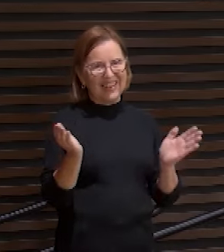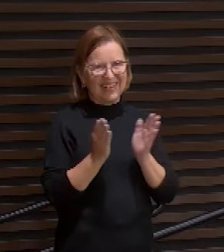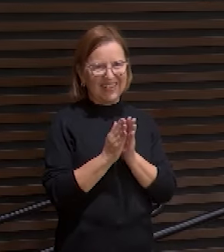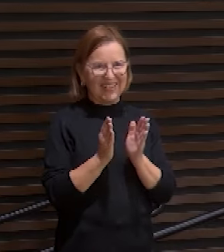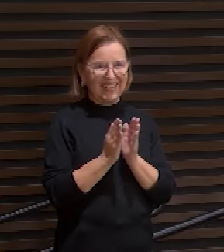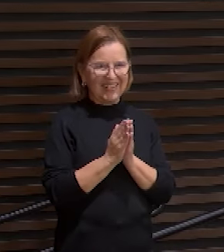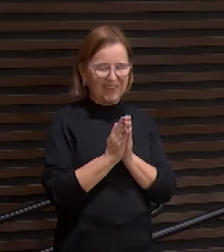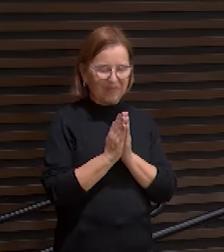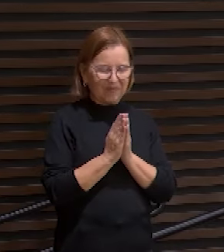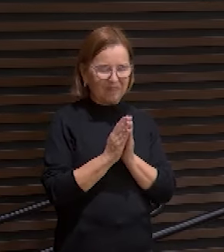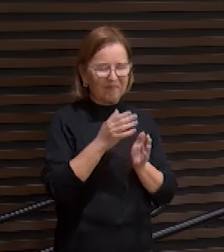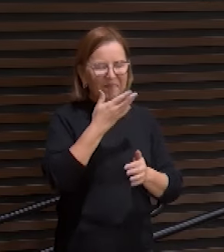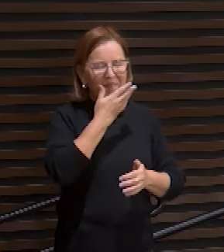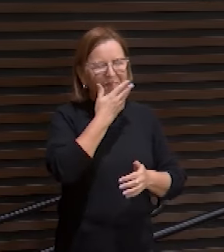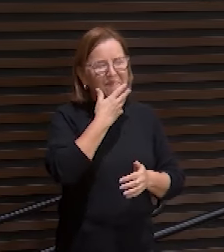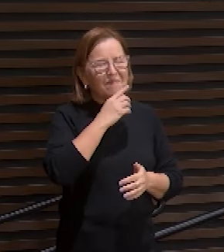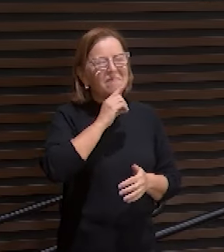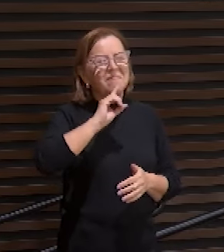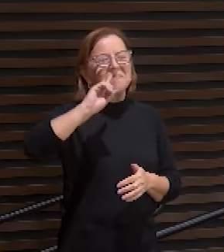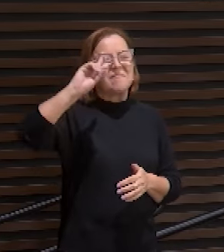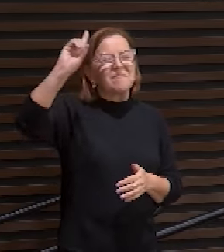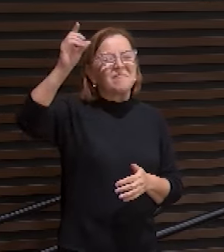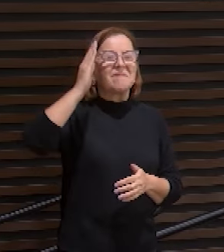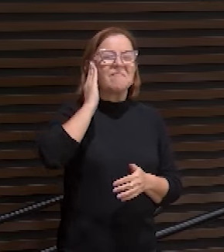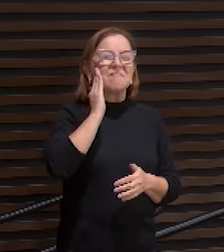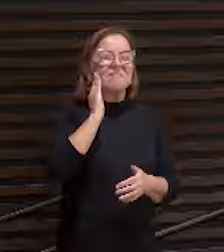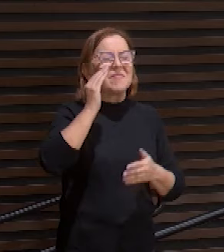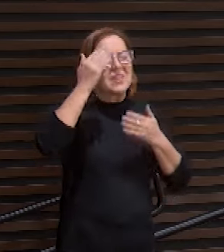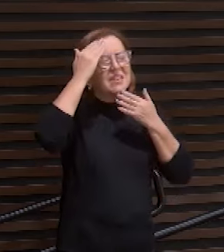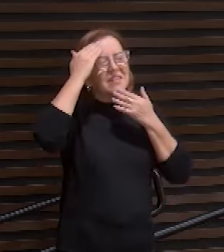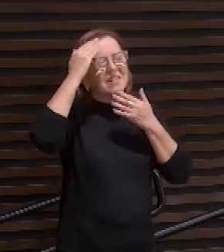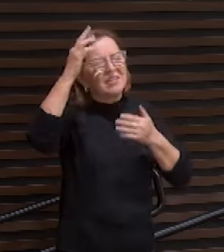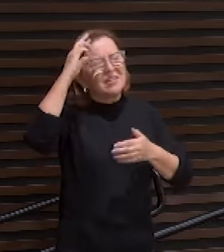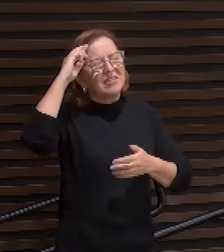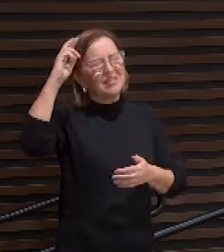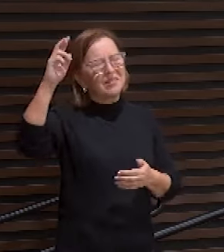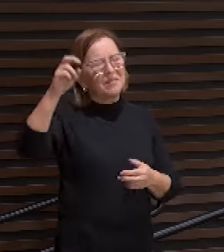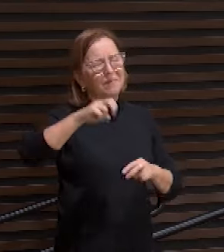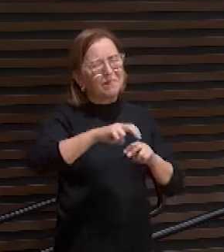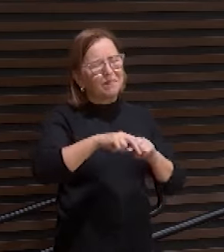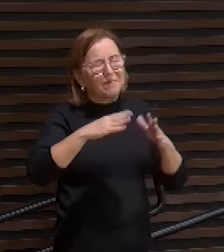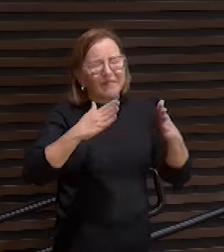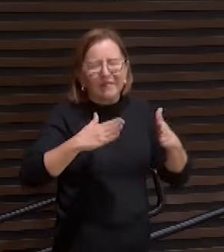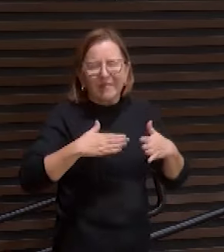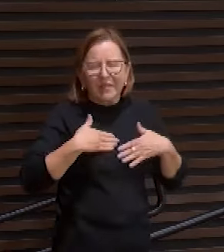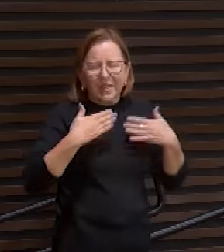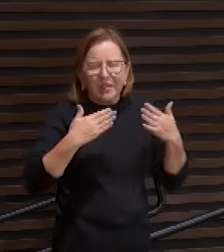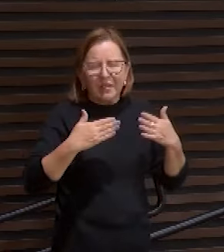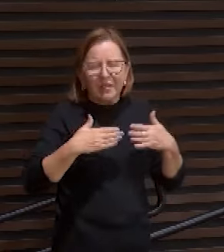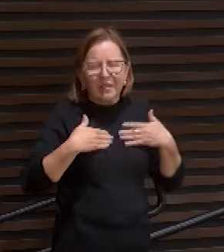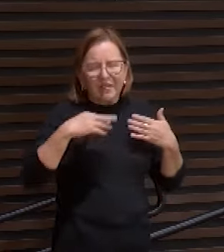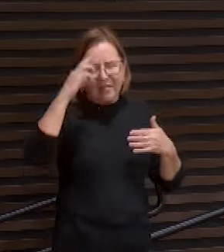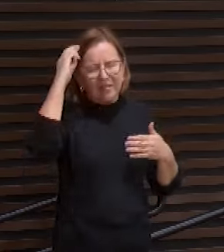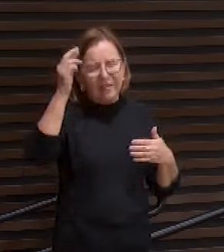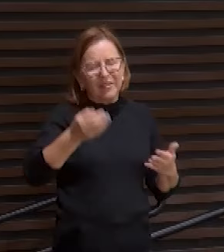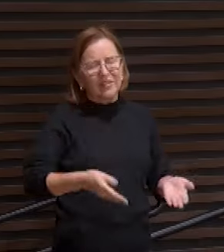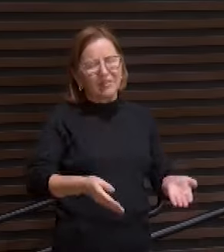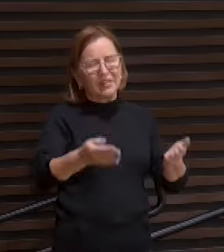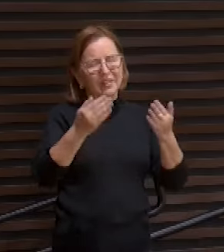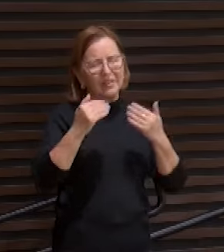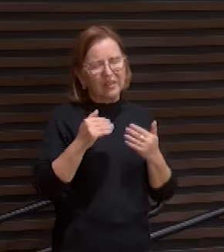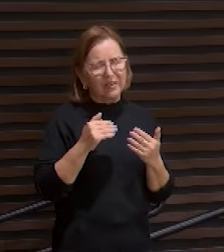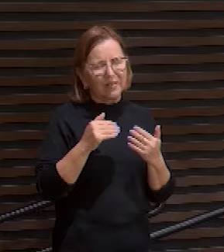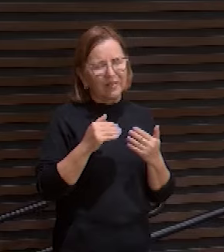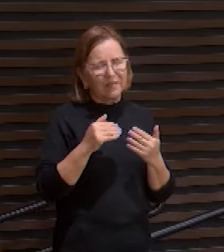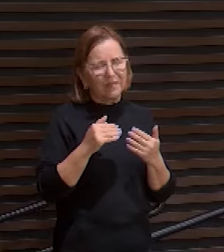pai querido muito obrigado senhor pelo privilégio que o senhor nos concede